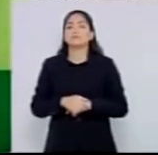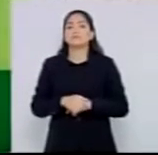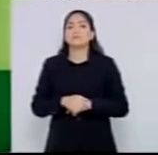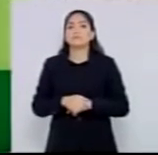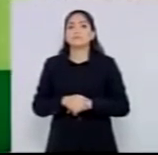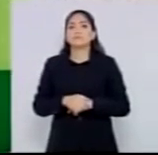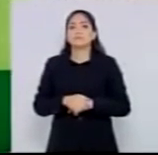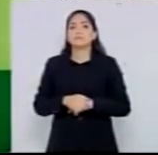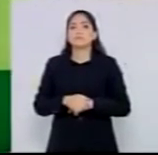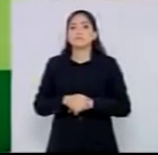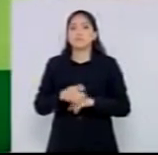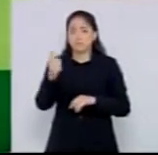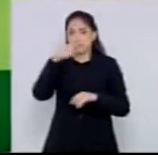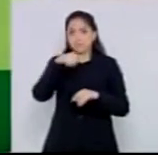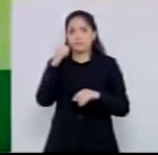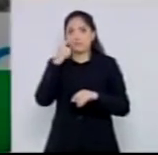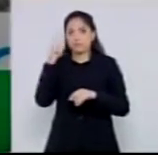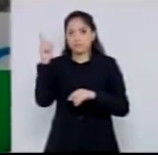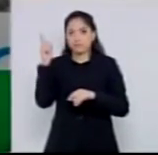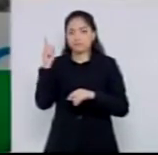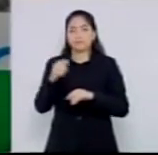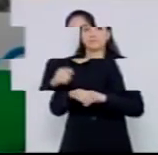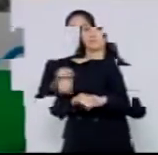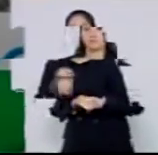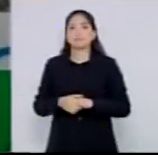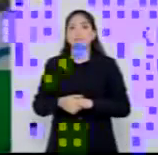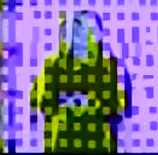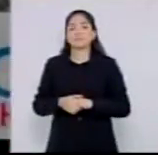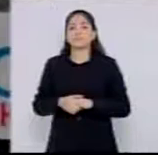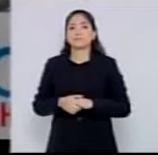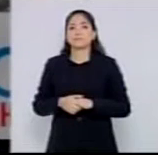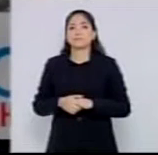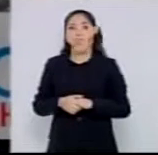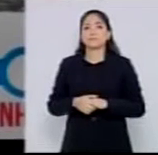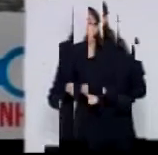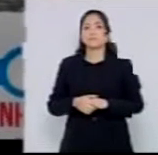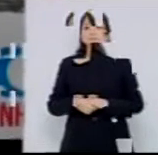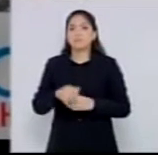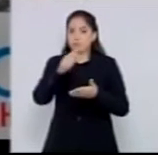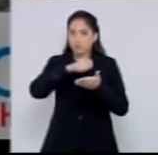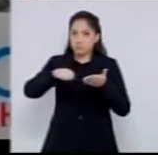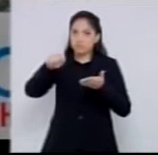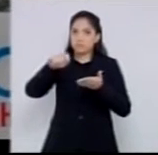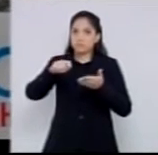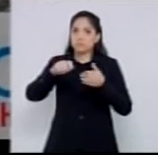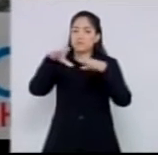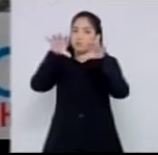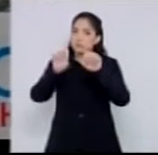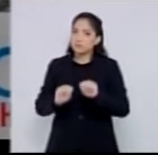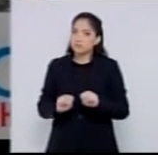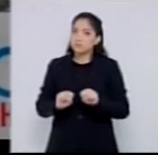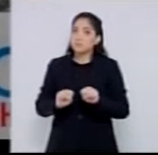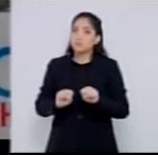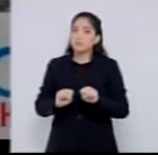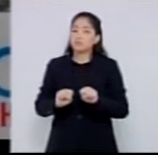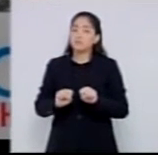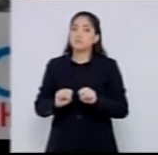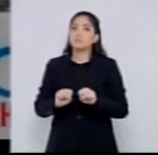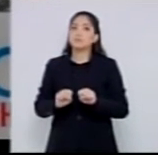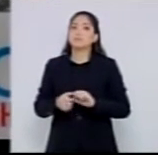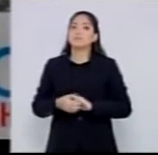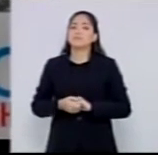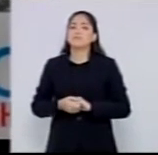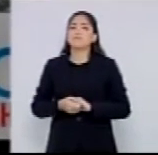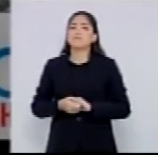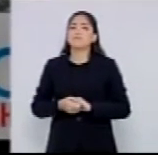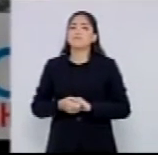Badesc, assinei como testemunha, só que qual é a minha bronca?